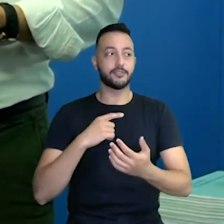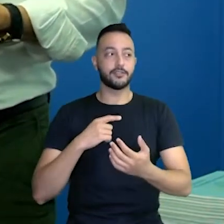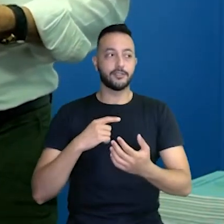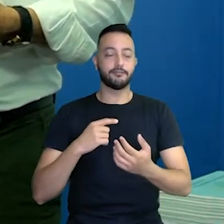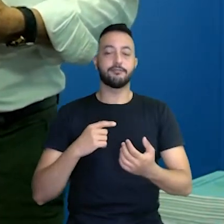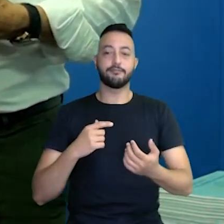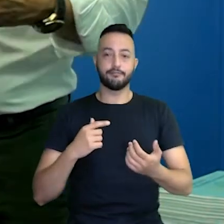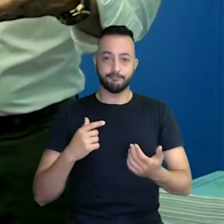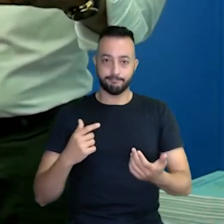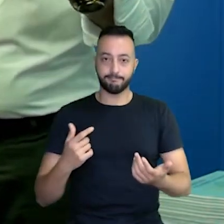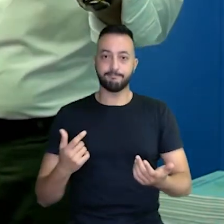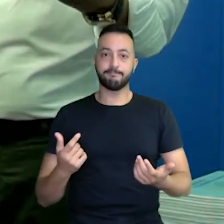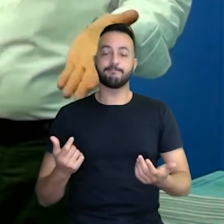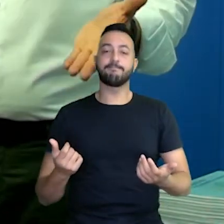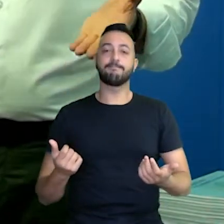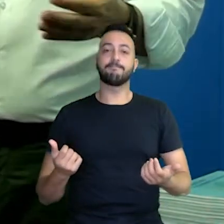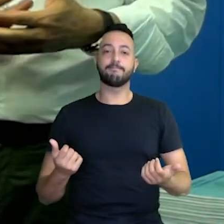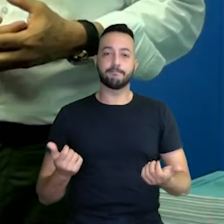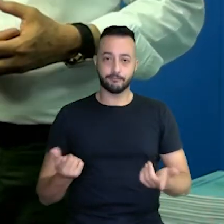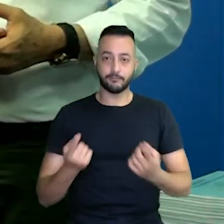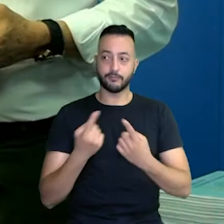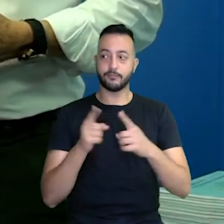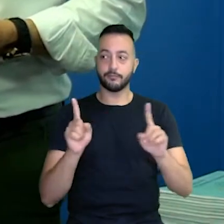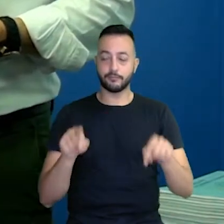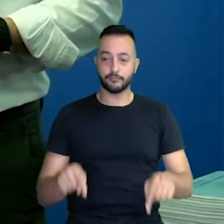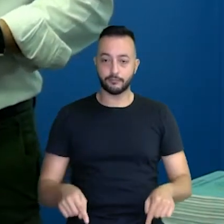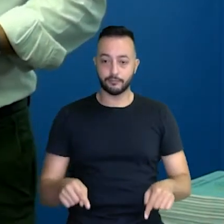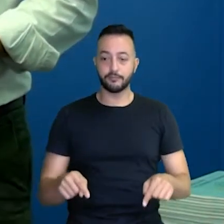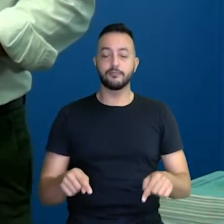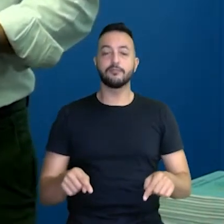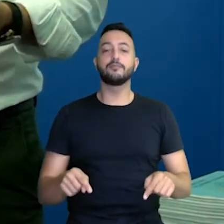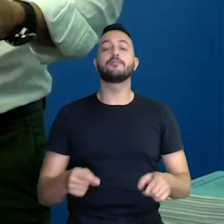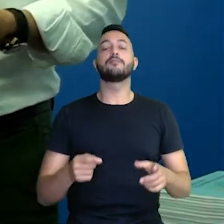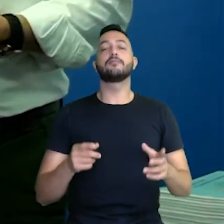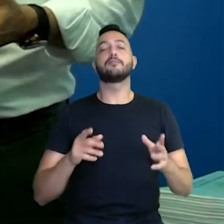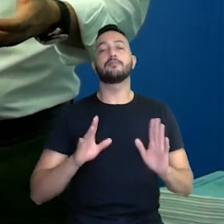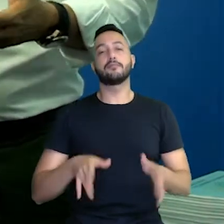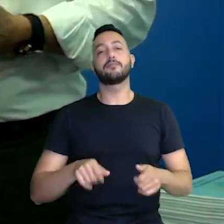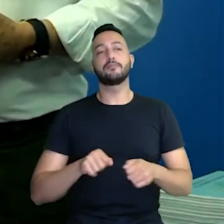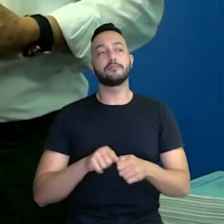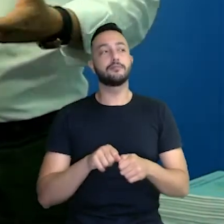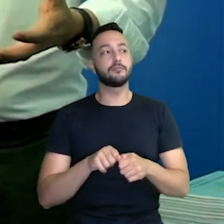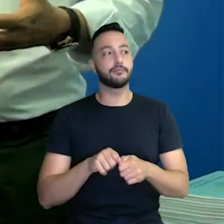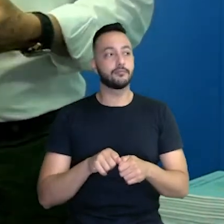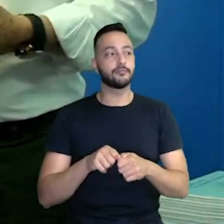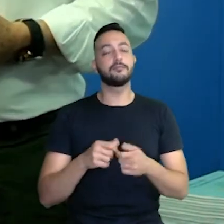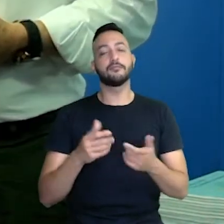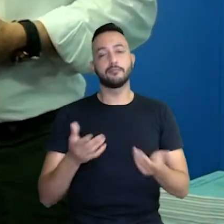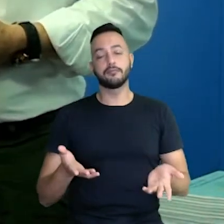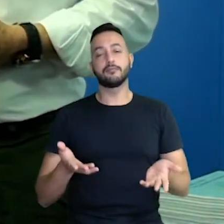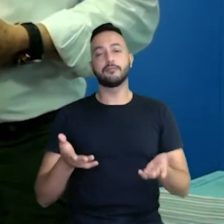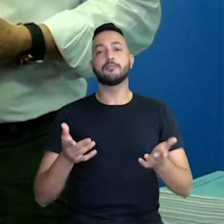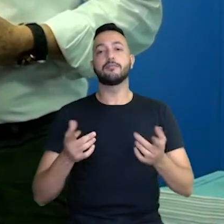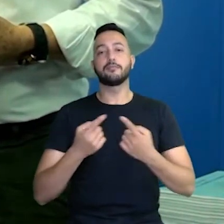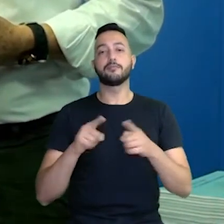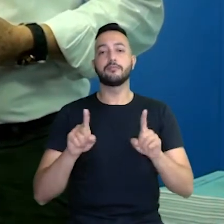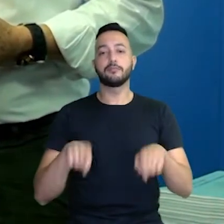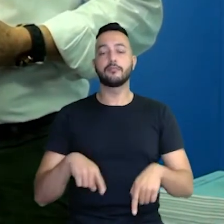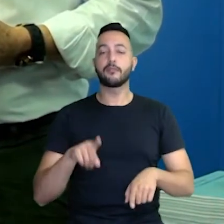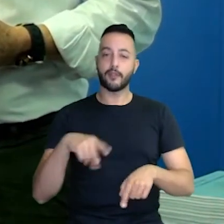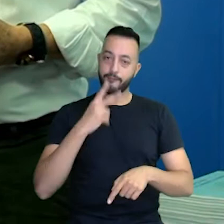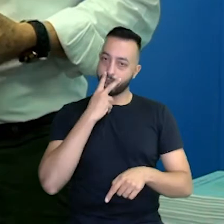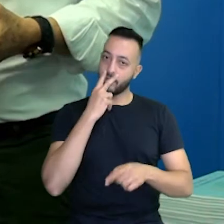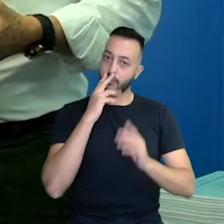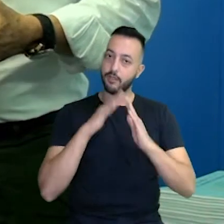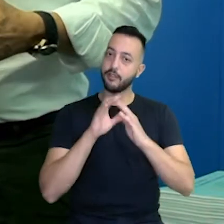projeto executado, que é a execução, que é esse Vitória